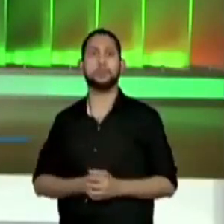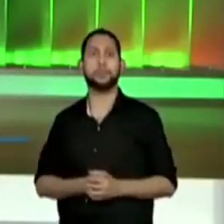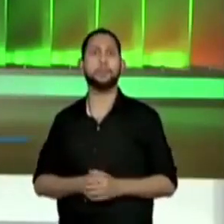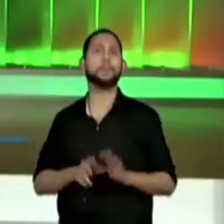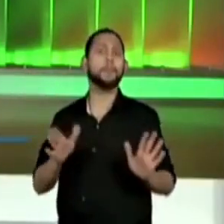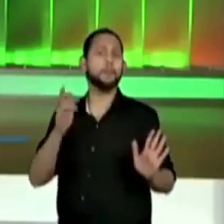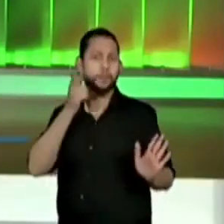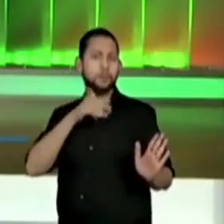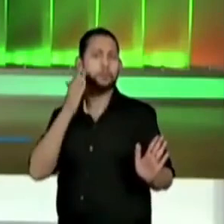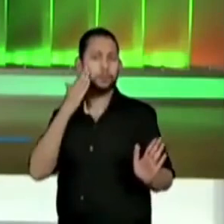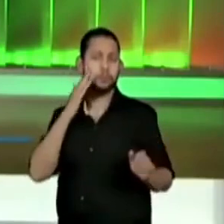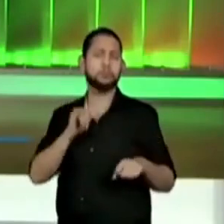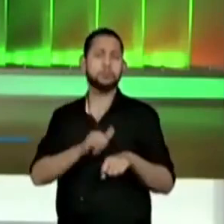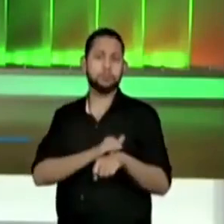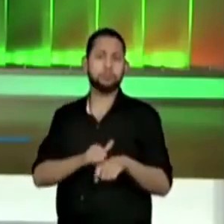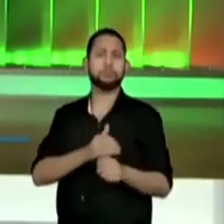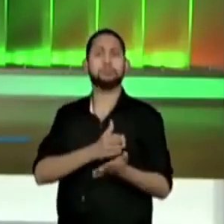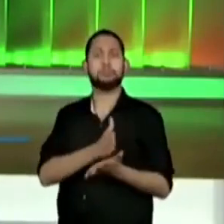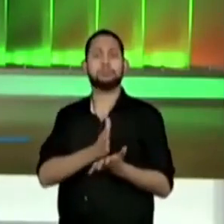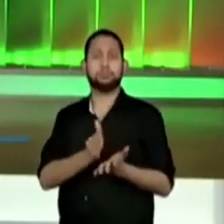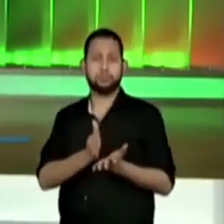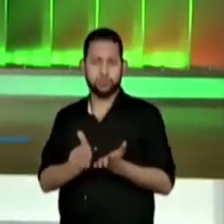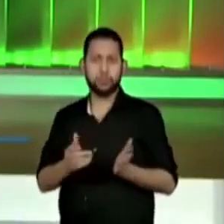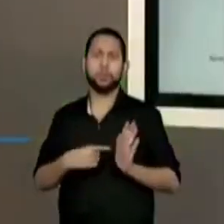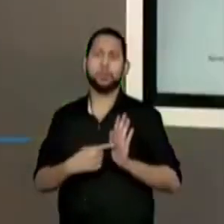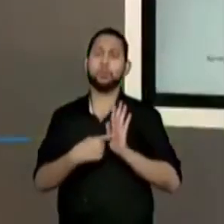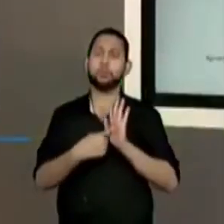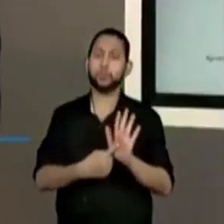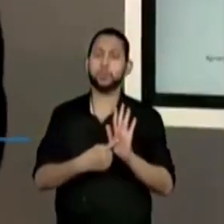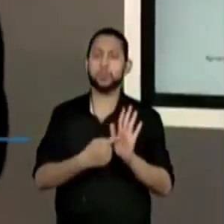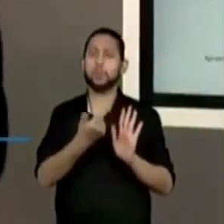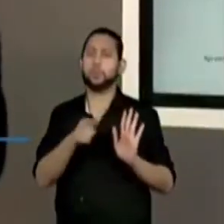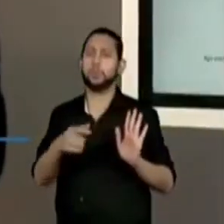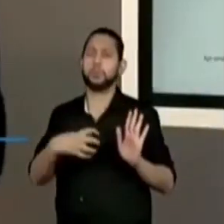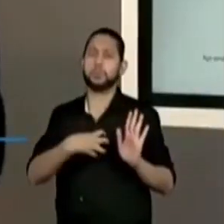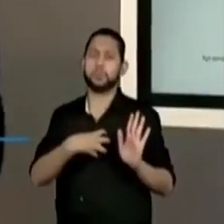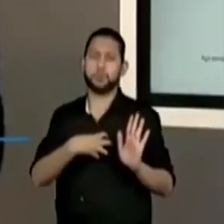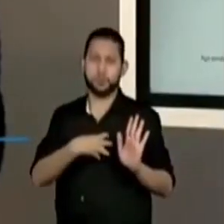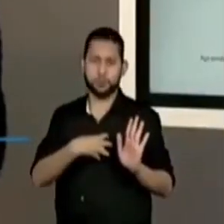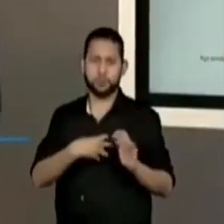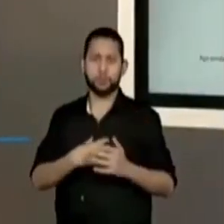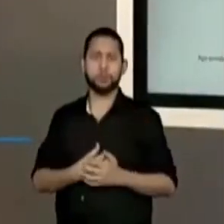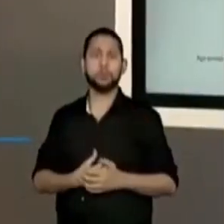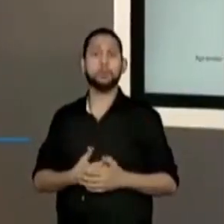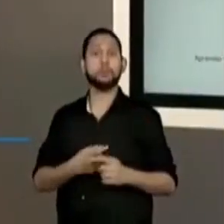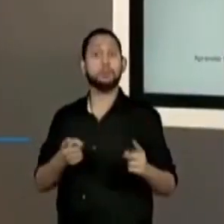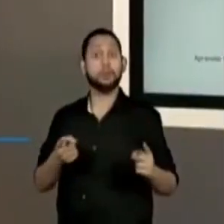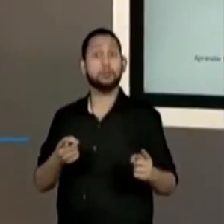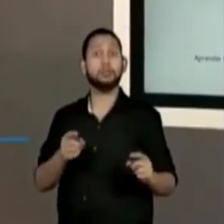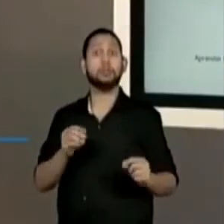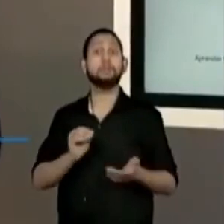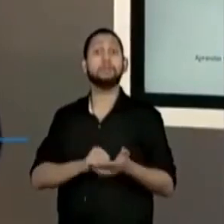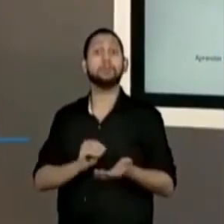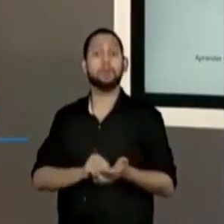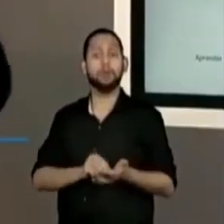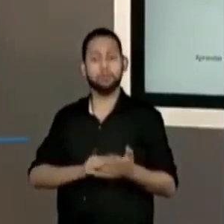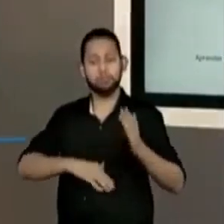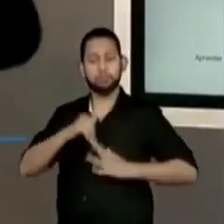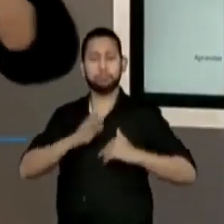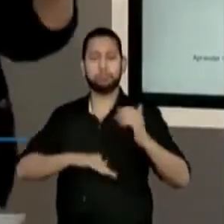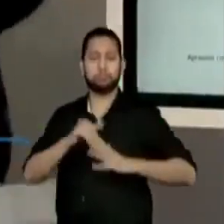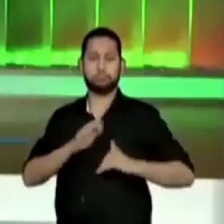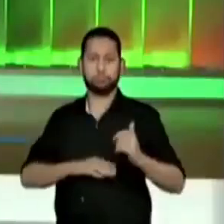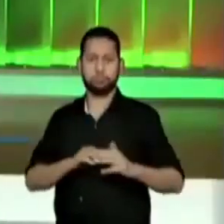Tá, entendi a estratégia. A professora Aline mostrou de um outro jeito. Mas falta botar o quê? A mão na massa.